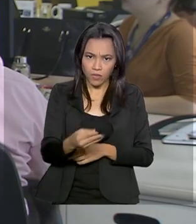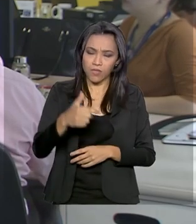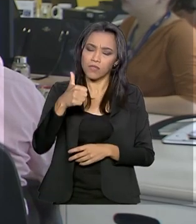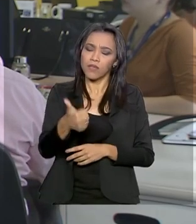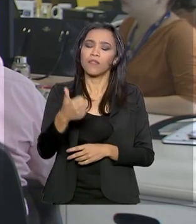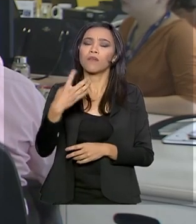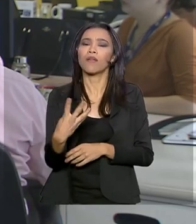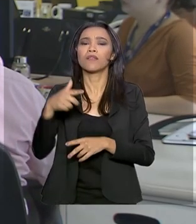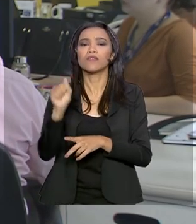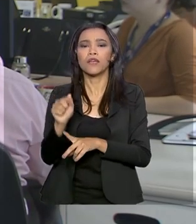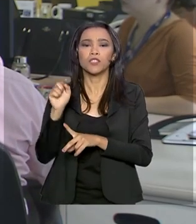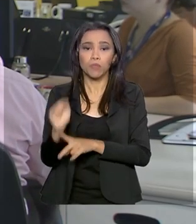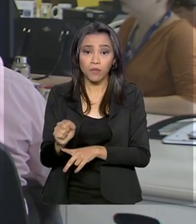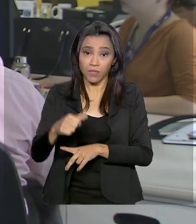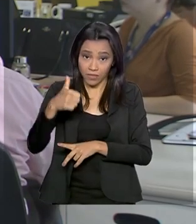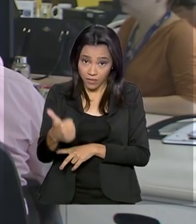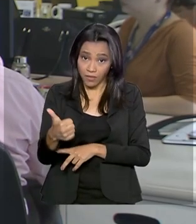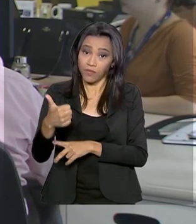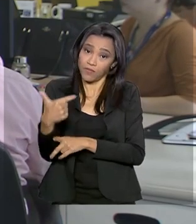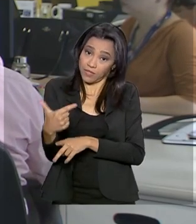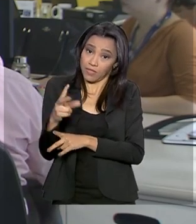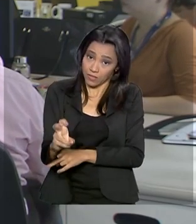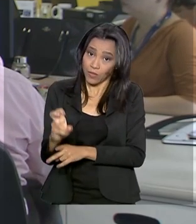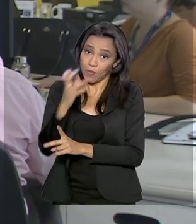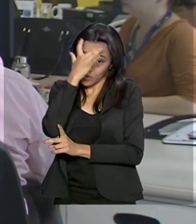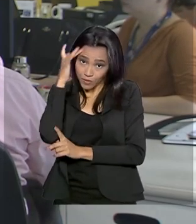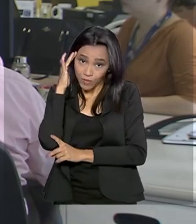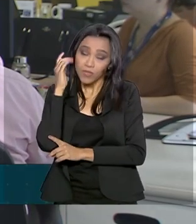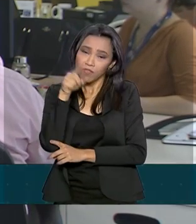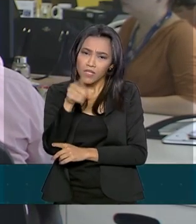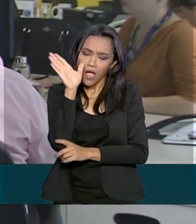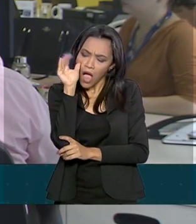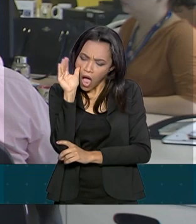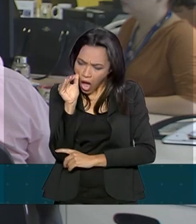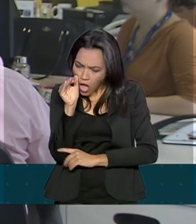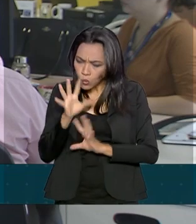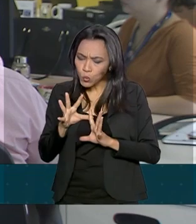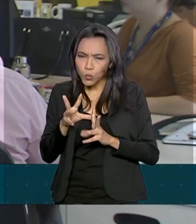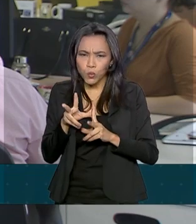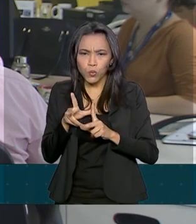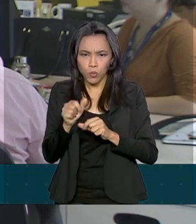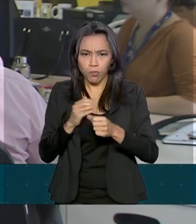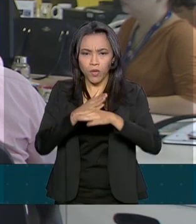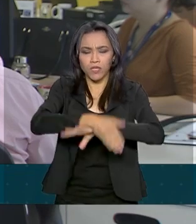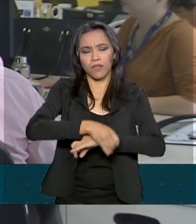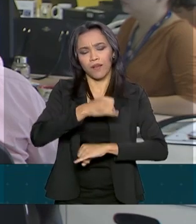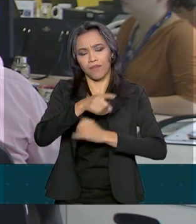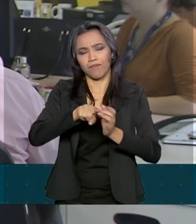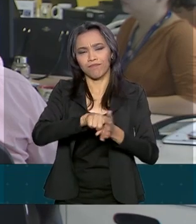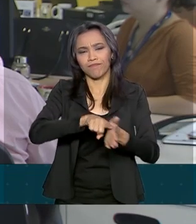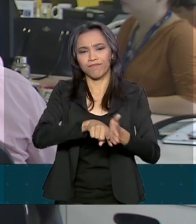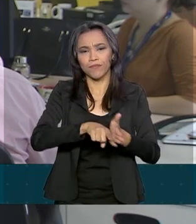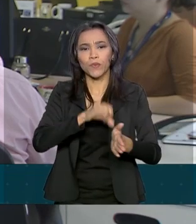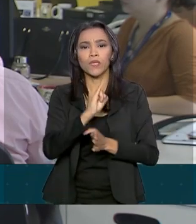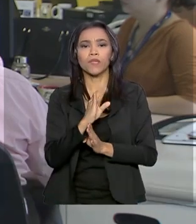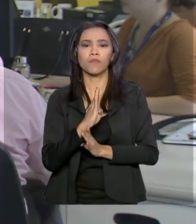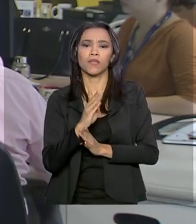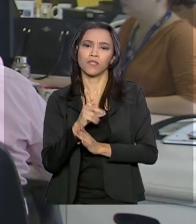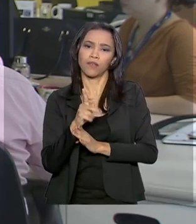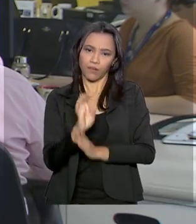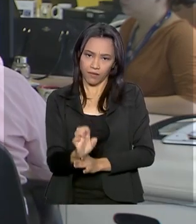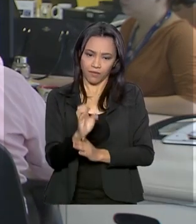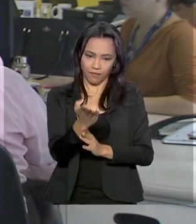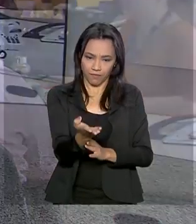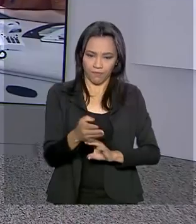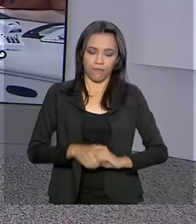.125 pessoas. Os números completos você pode conferir na página ibge.gov.br. Voltamos com